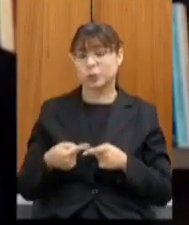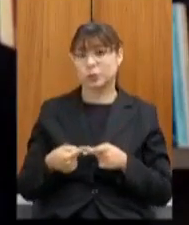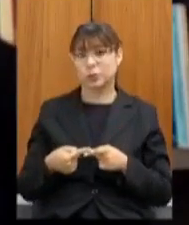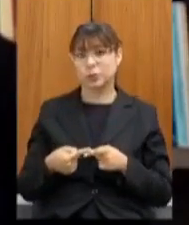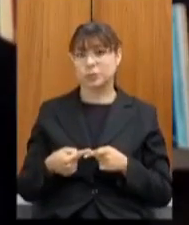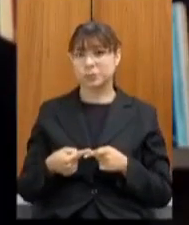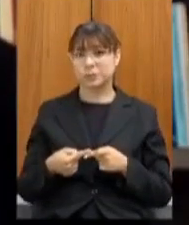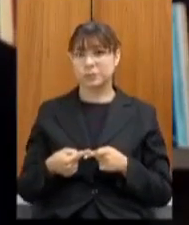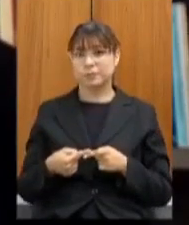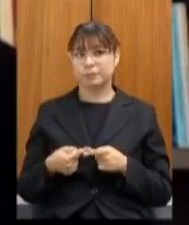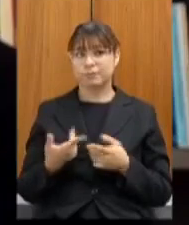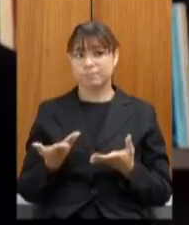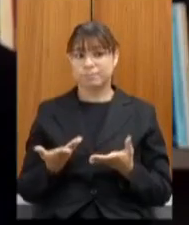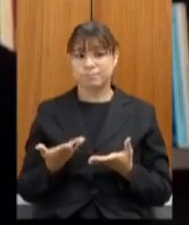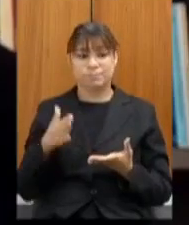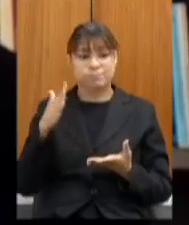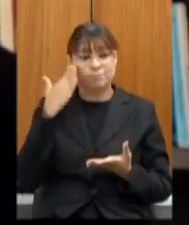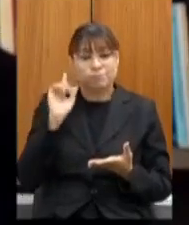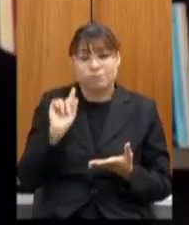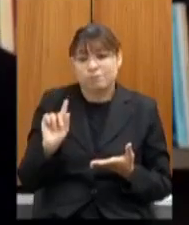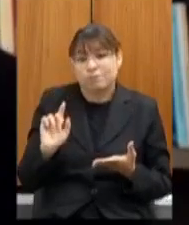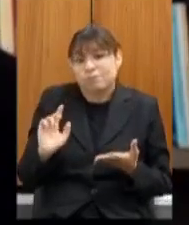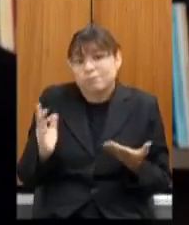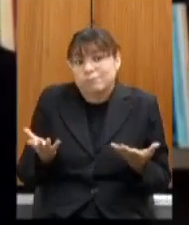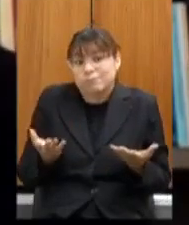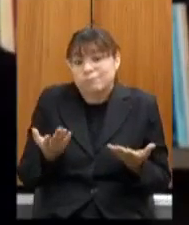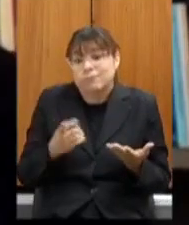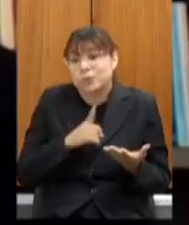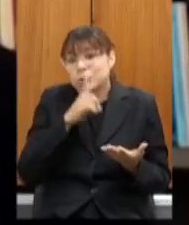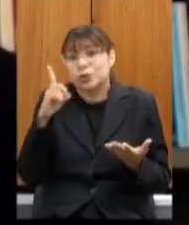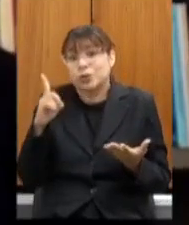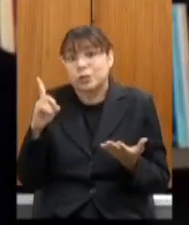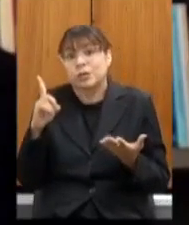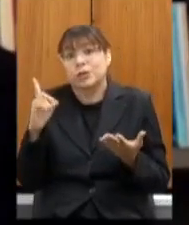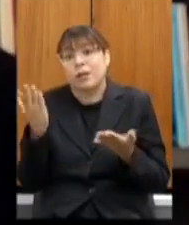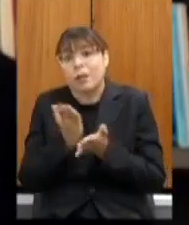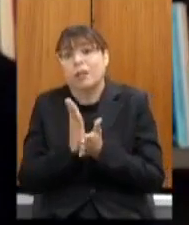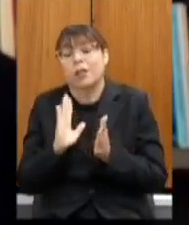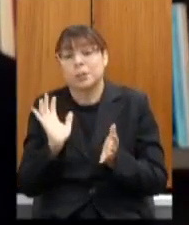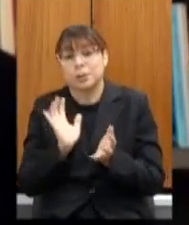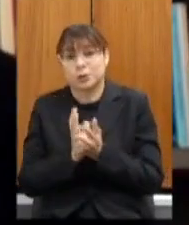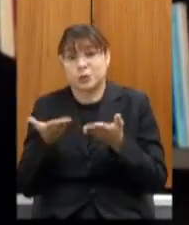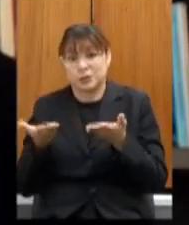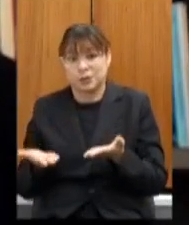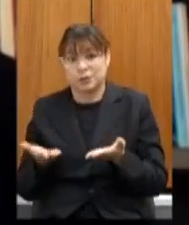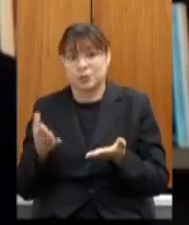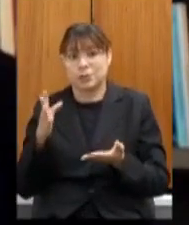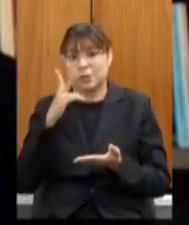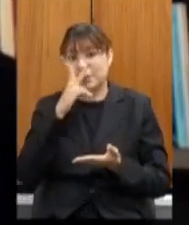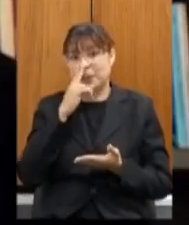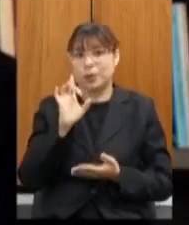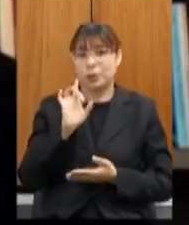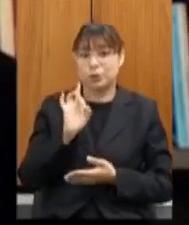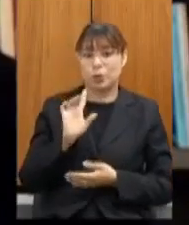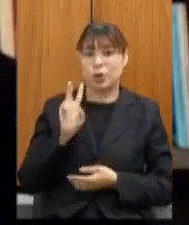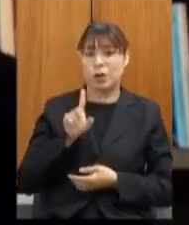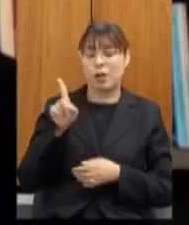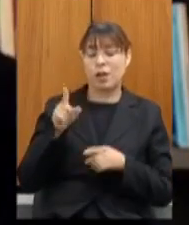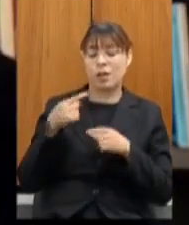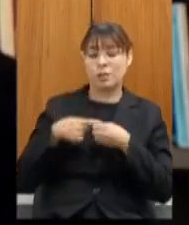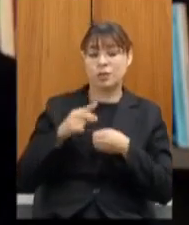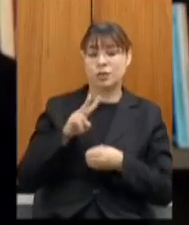quando que essa situação vai passar parece que só em Varginha que não tem pandemia